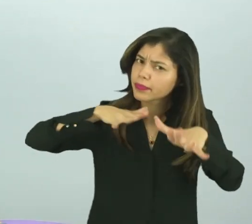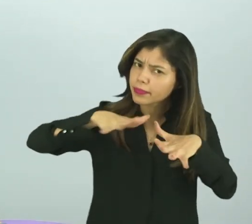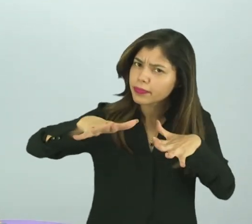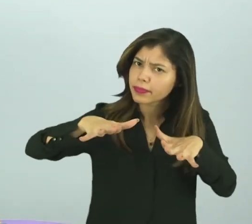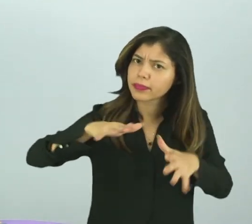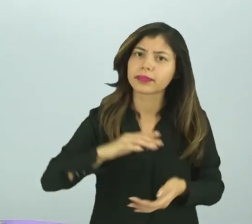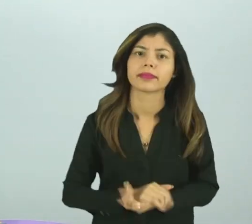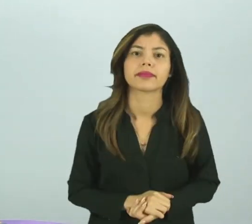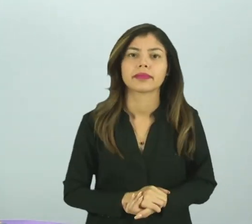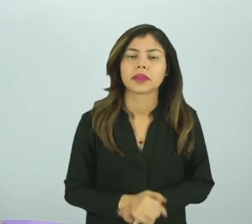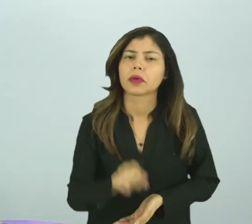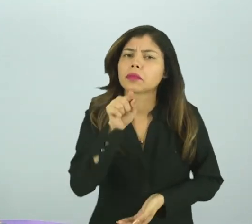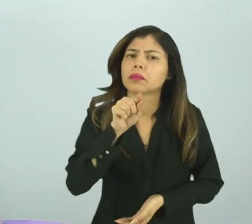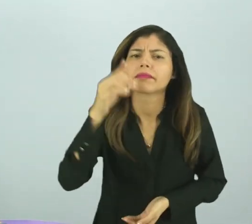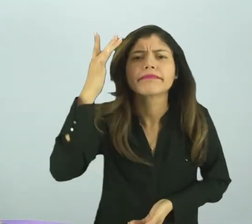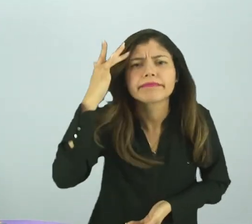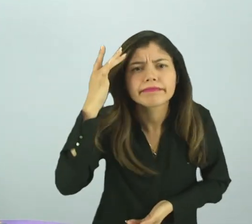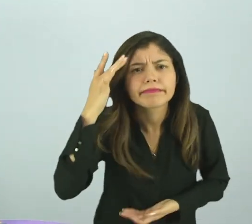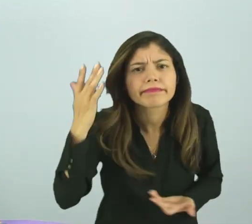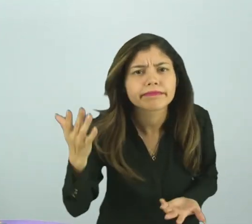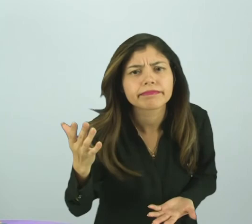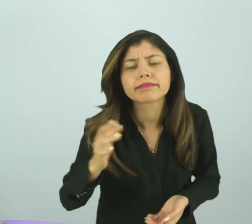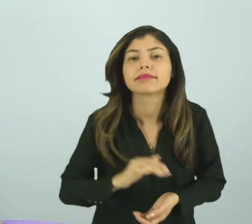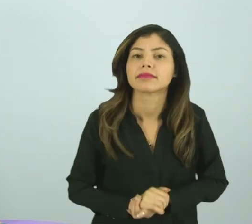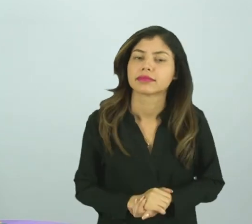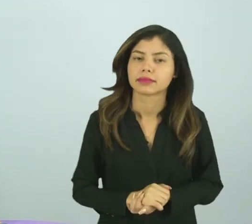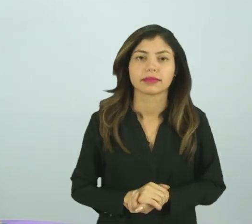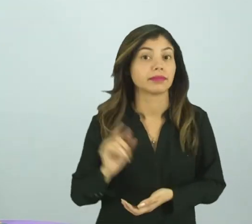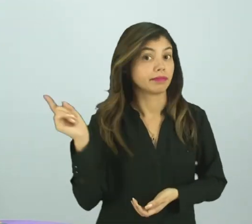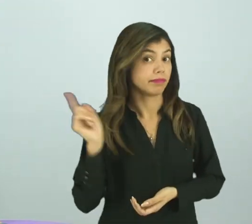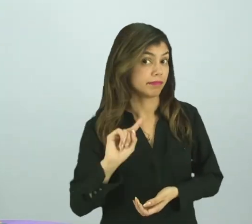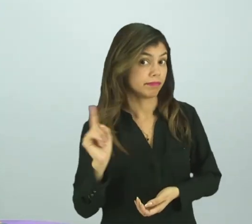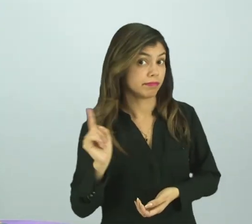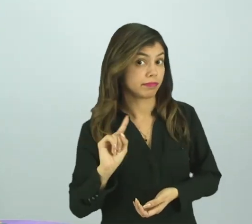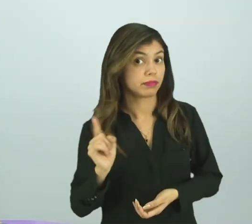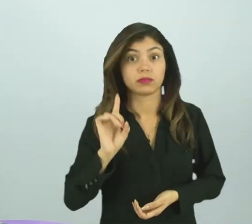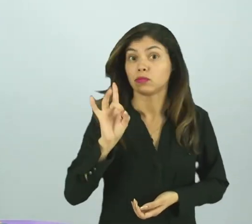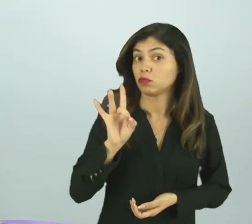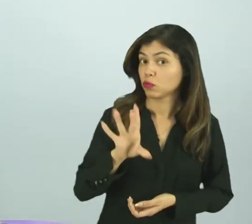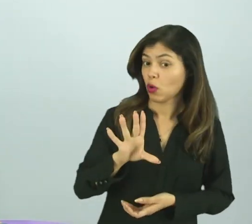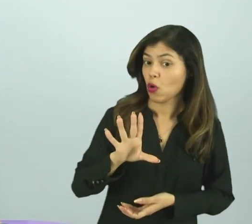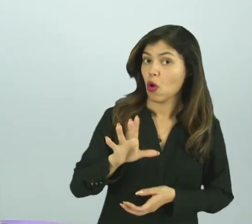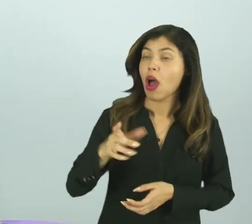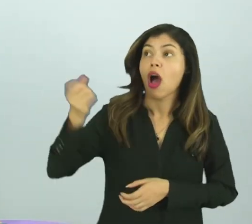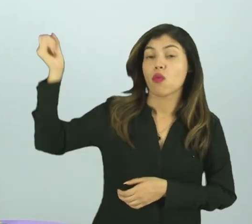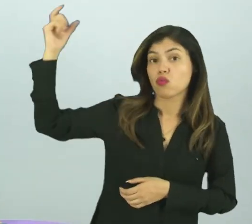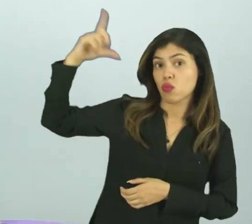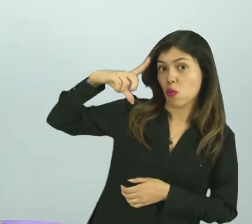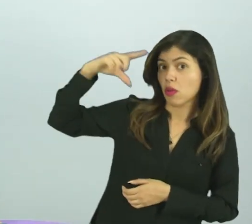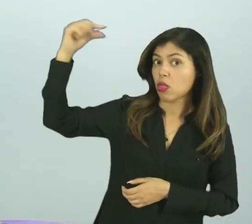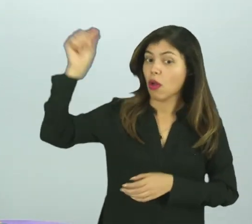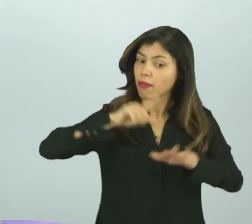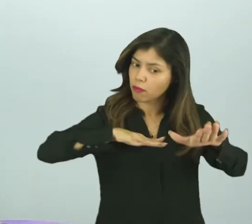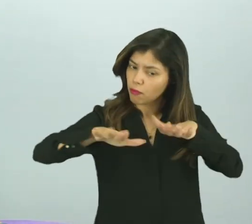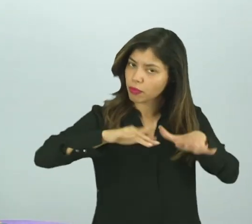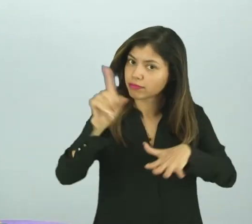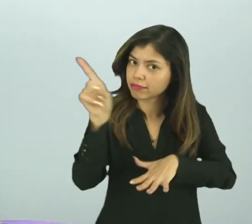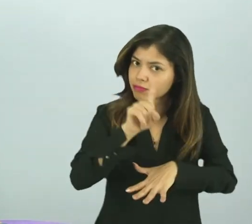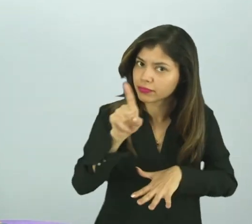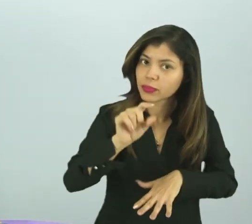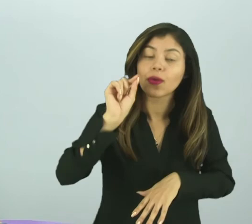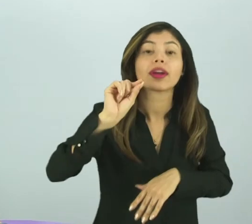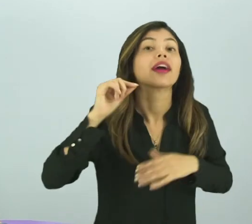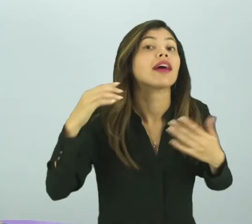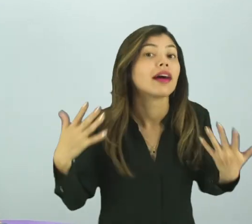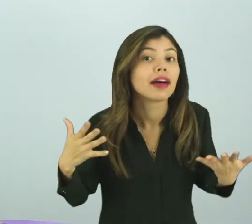O que vocês acham? Não, o sol e a lua eles não se movimentam, o que se